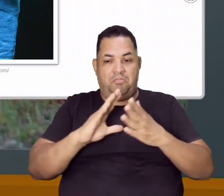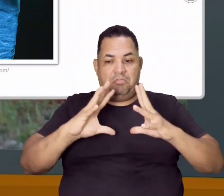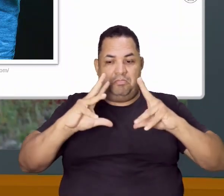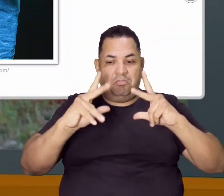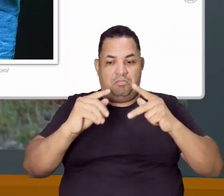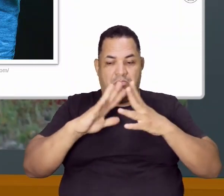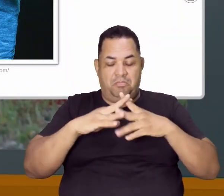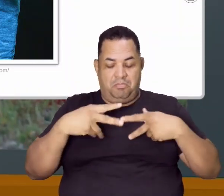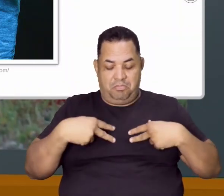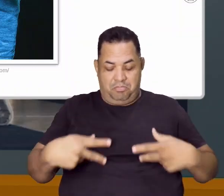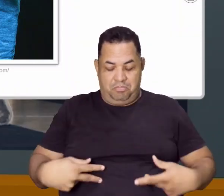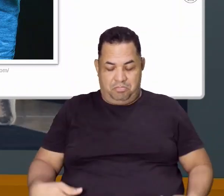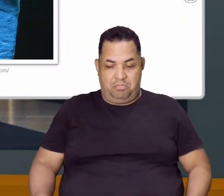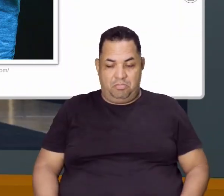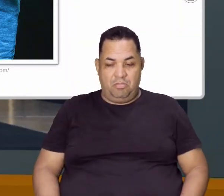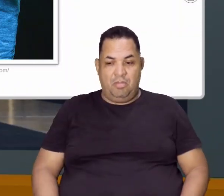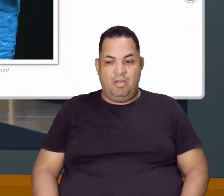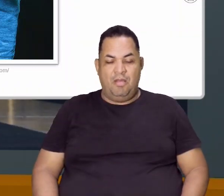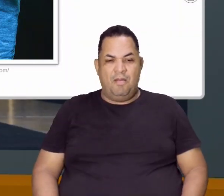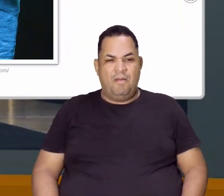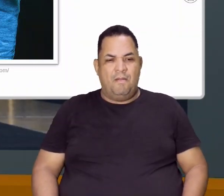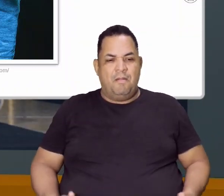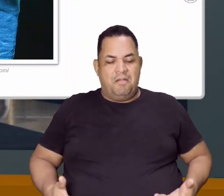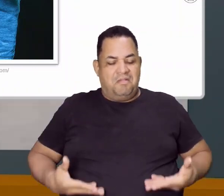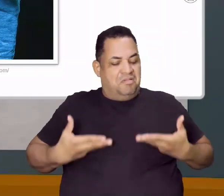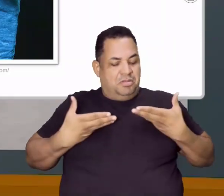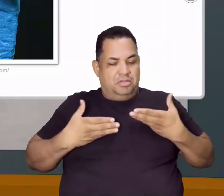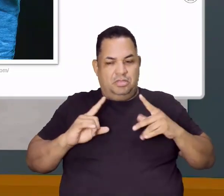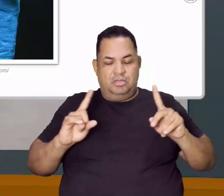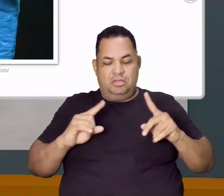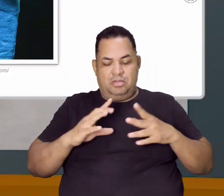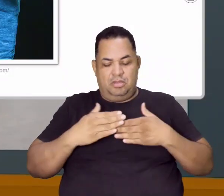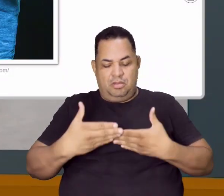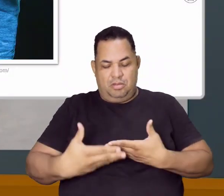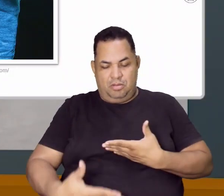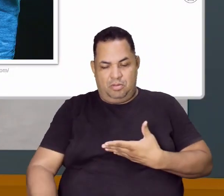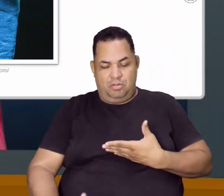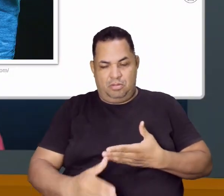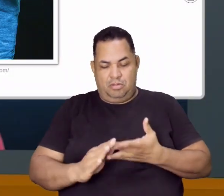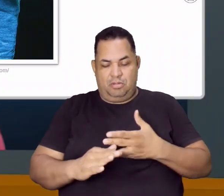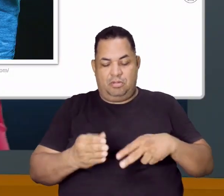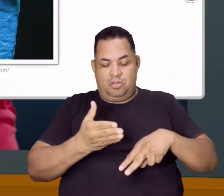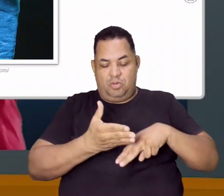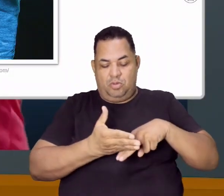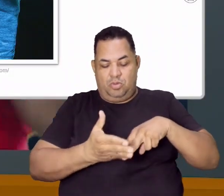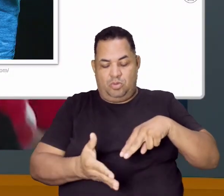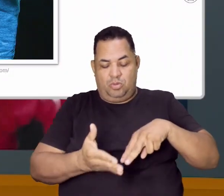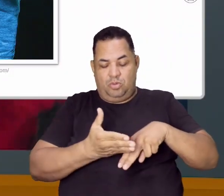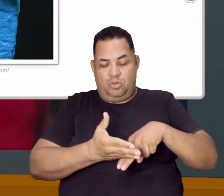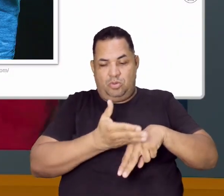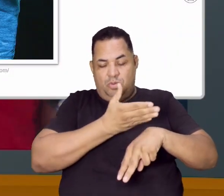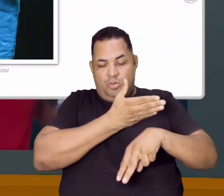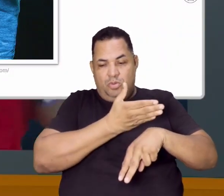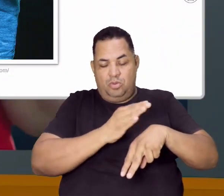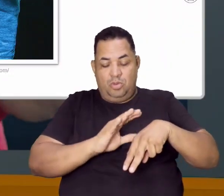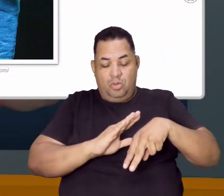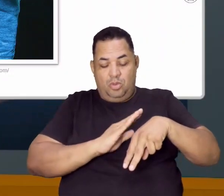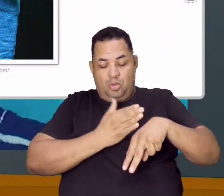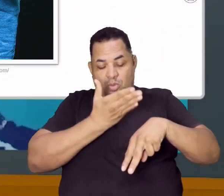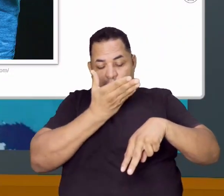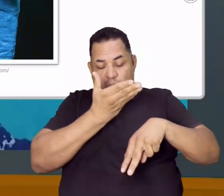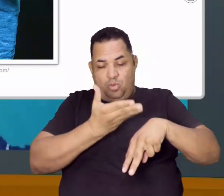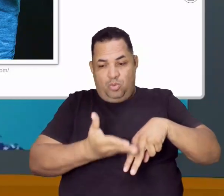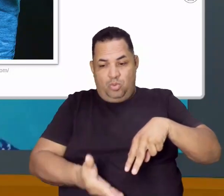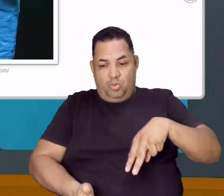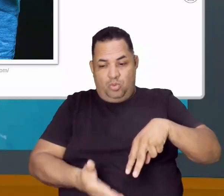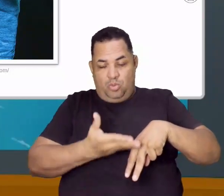as partes do corpo. Eu não tô falando só a parte superior ou só a parte inferior do meu corpo. Não. É no corpo inteiro. Eu tenho que